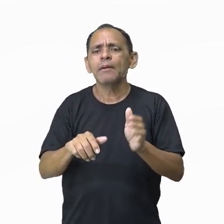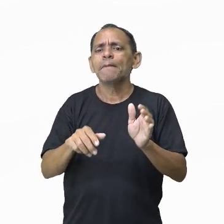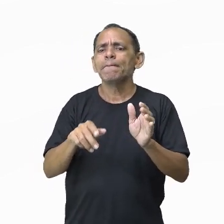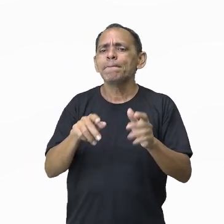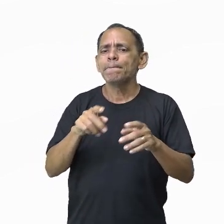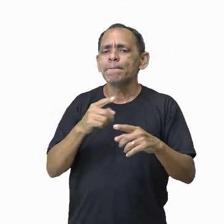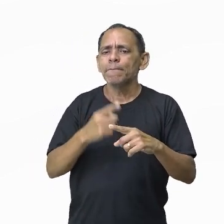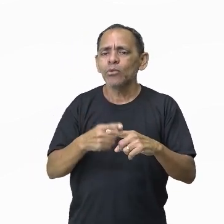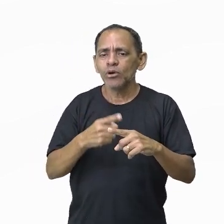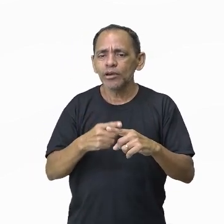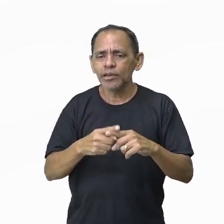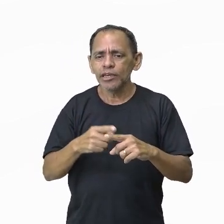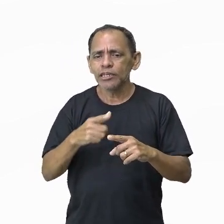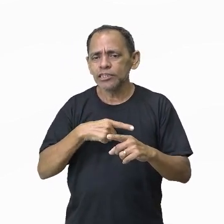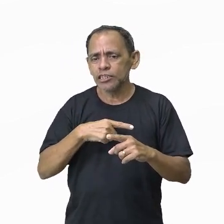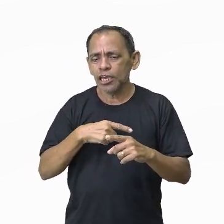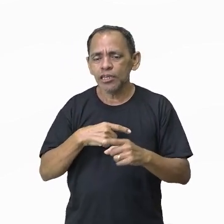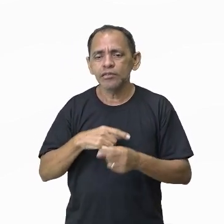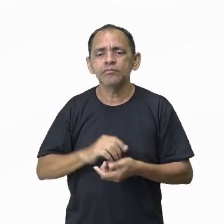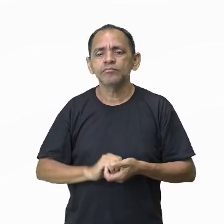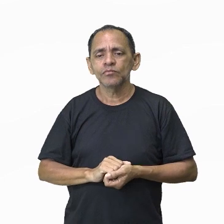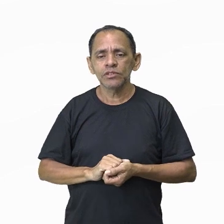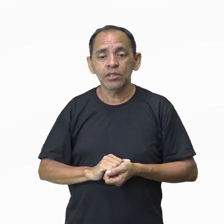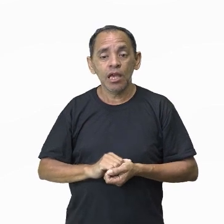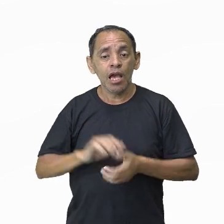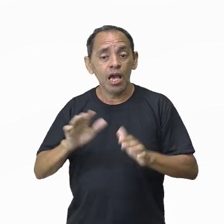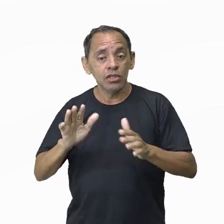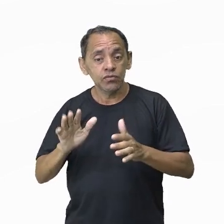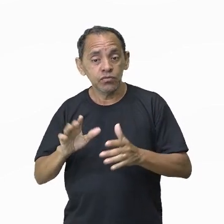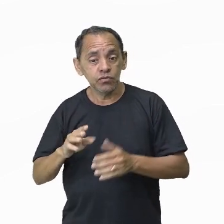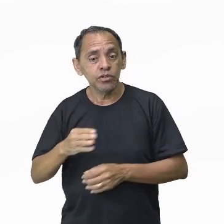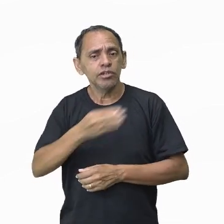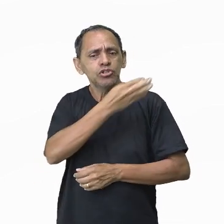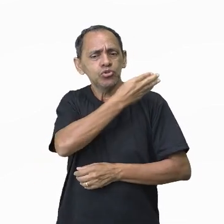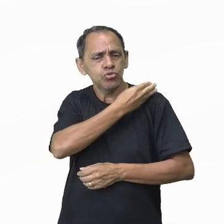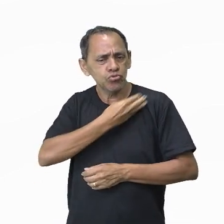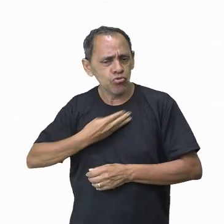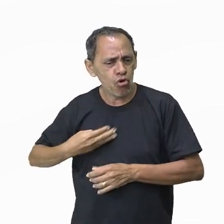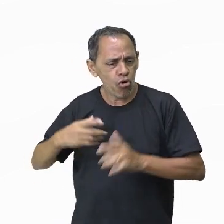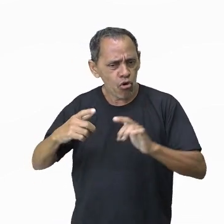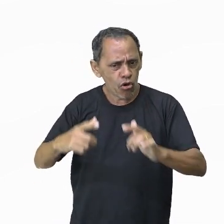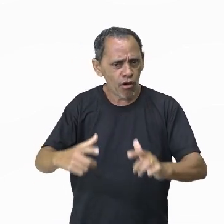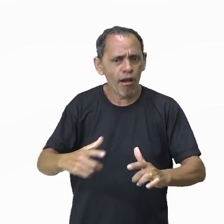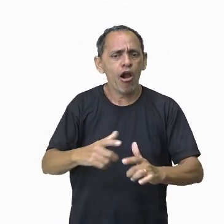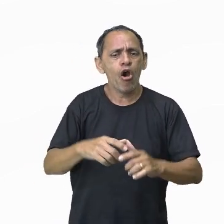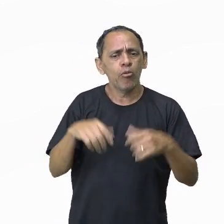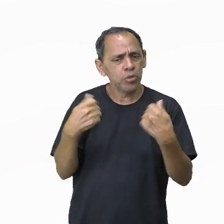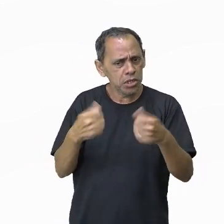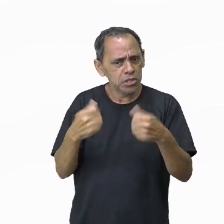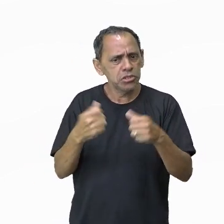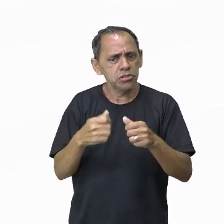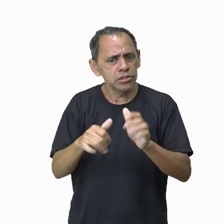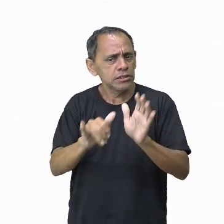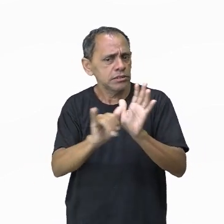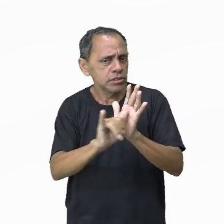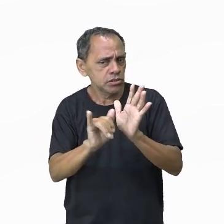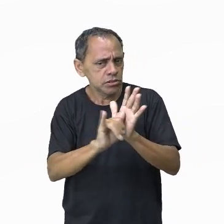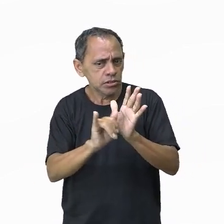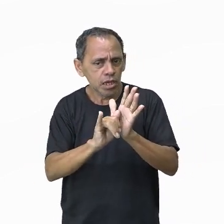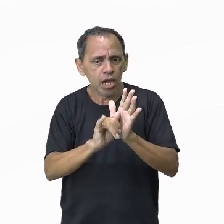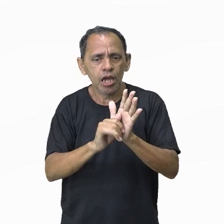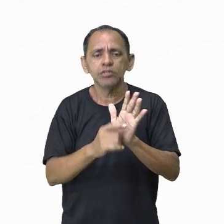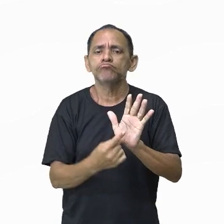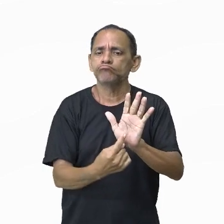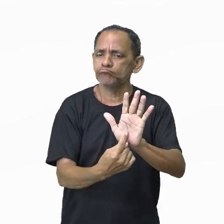Geralmente, quando a gente vai em algum órgão público, em algum... Precisa se identificar, né? A gente apresenta